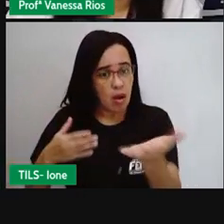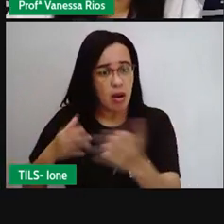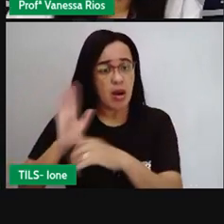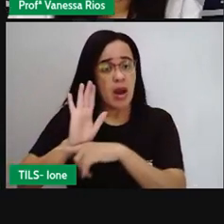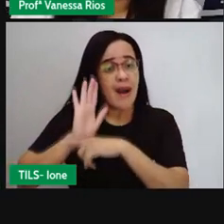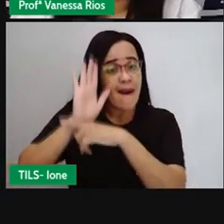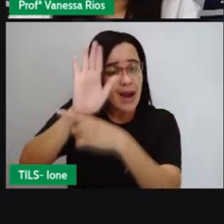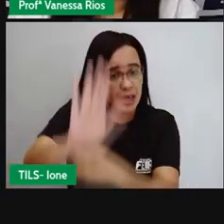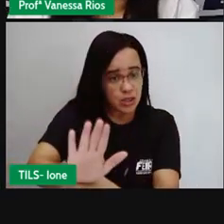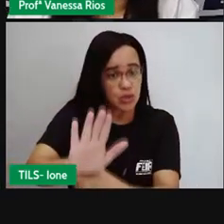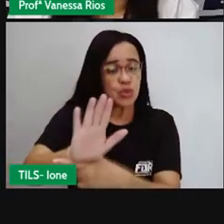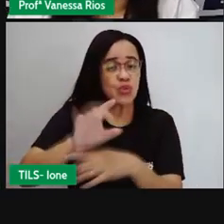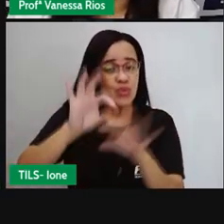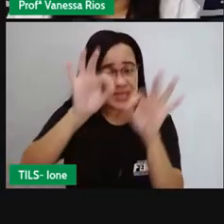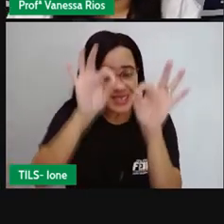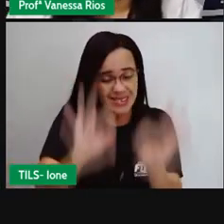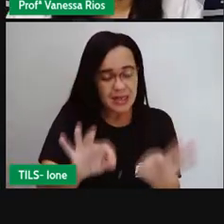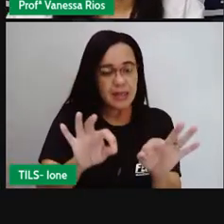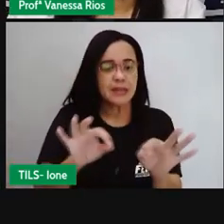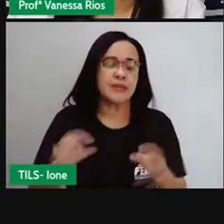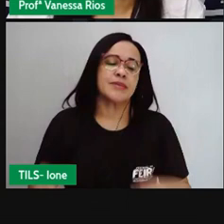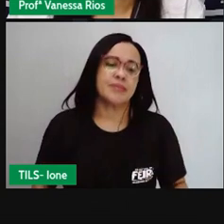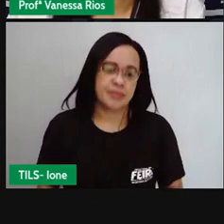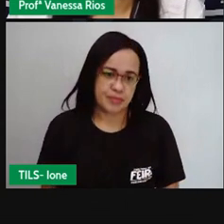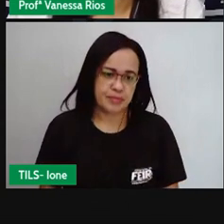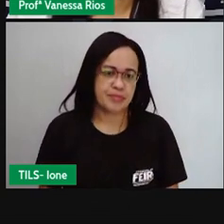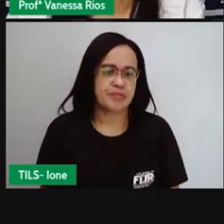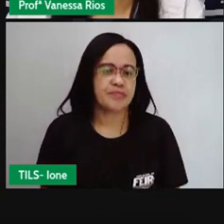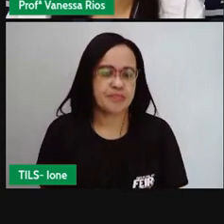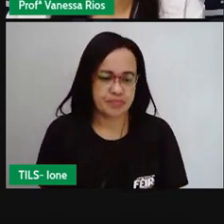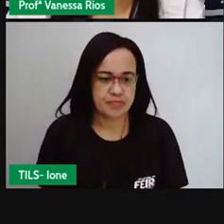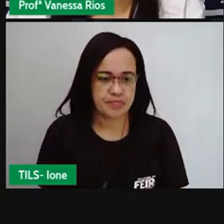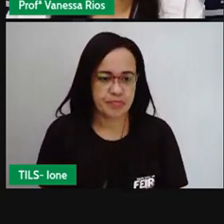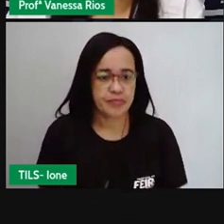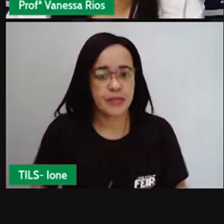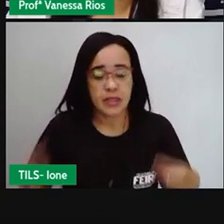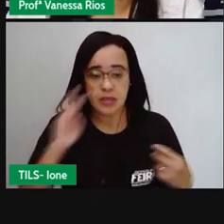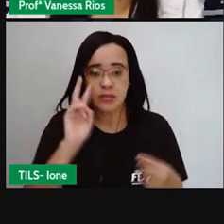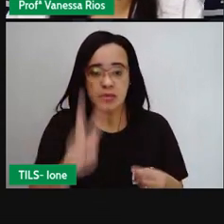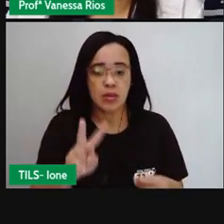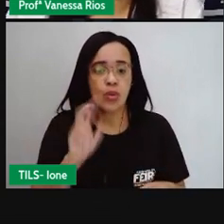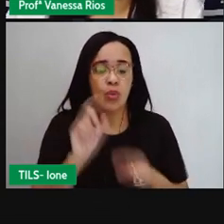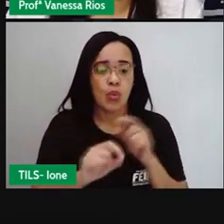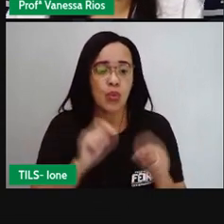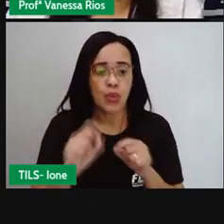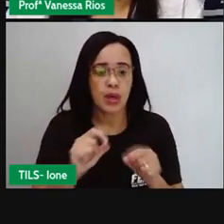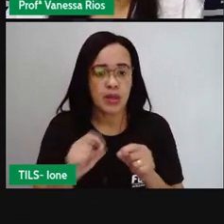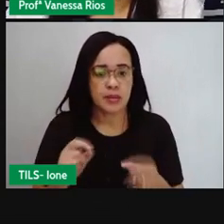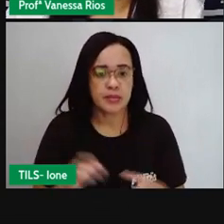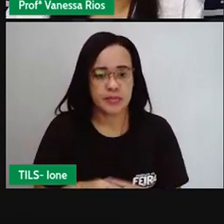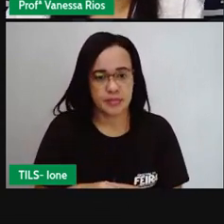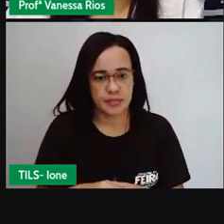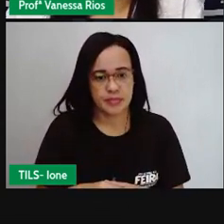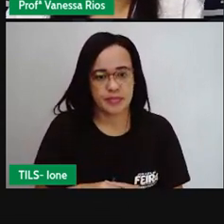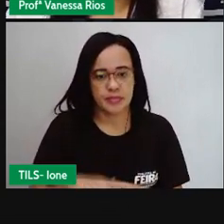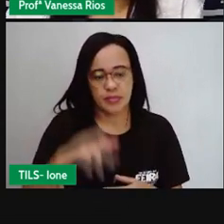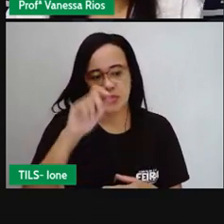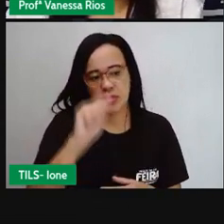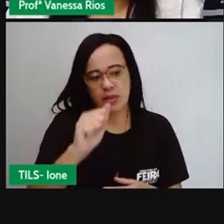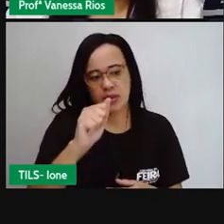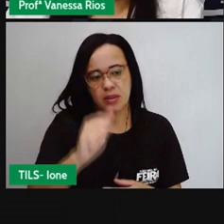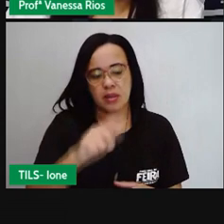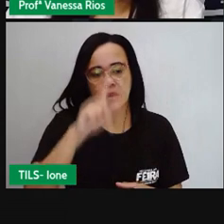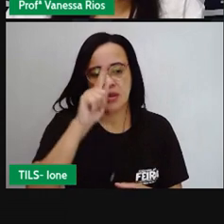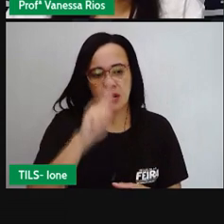dar justamente essa medida. Então, observem só. Esse aqui é o ângulo agudo, então, usando o